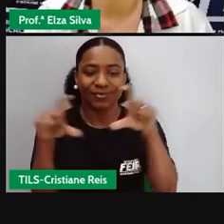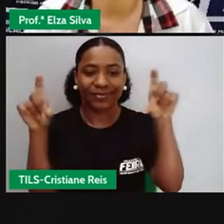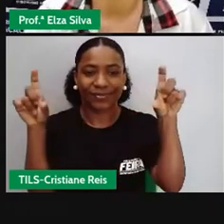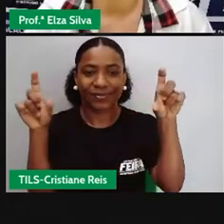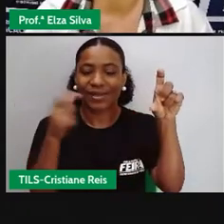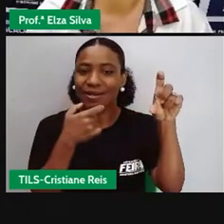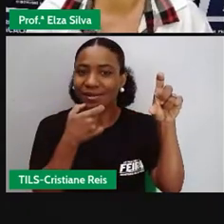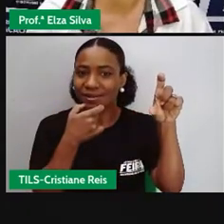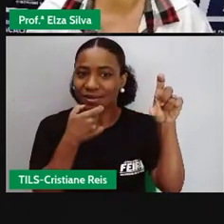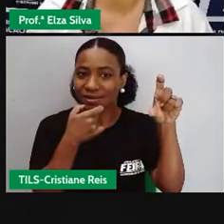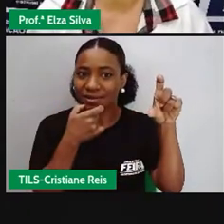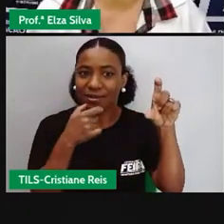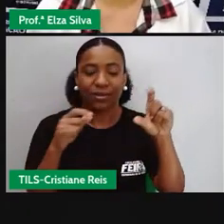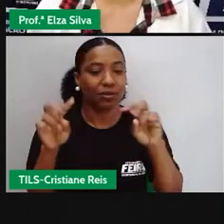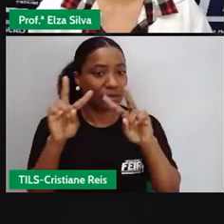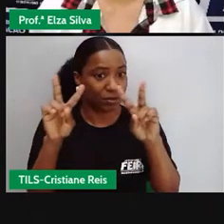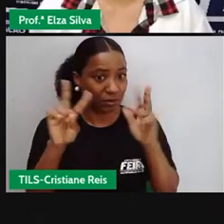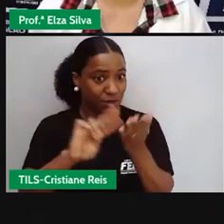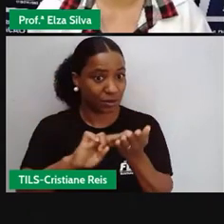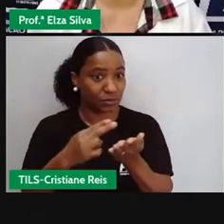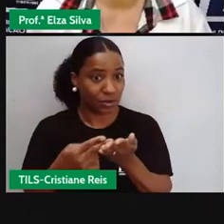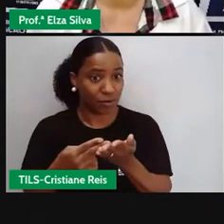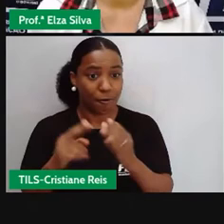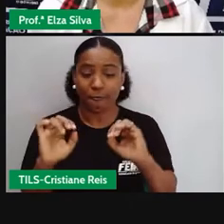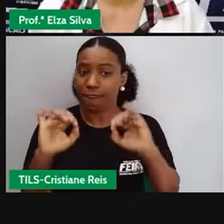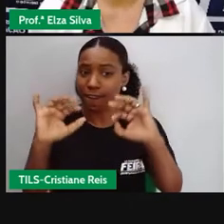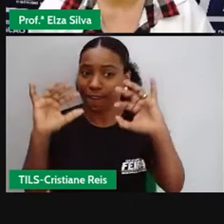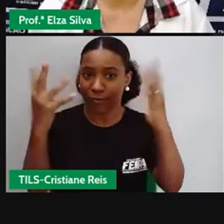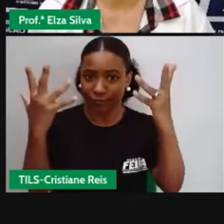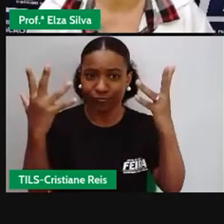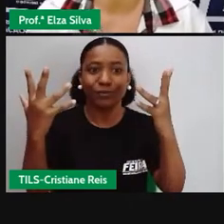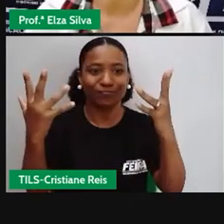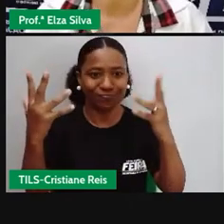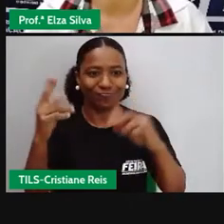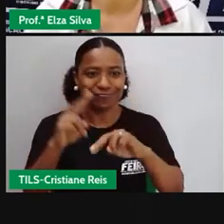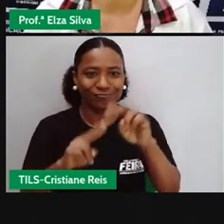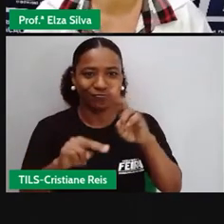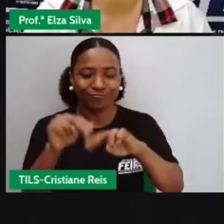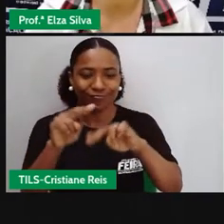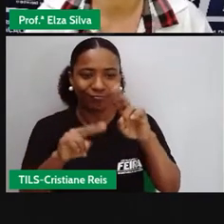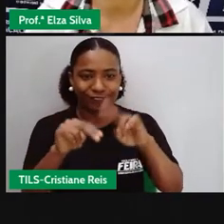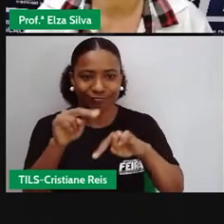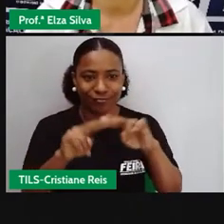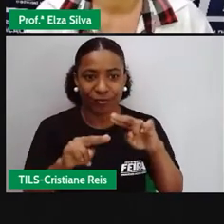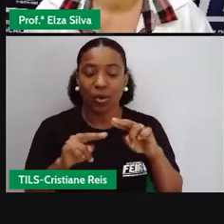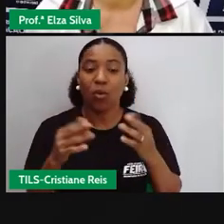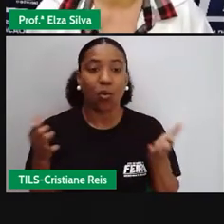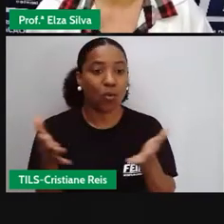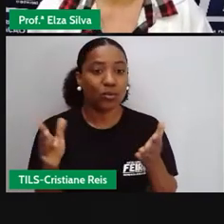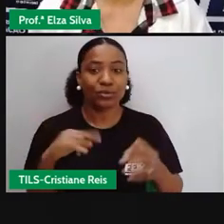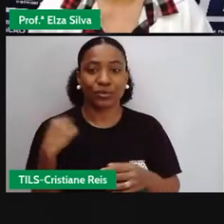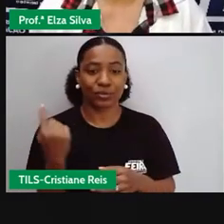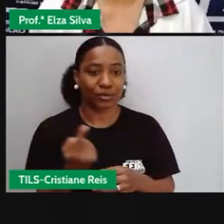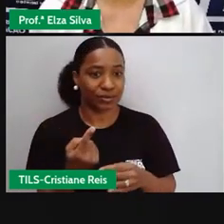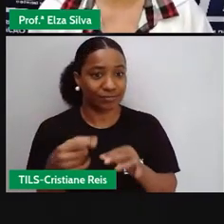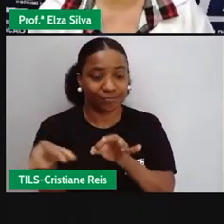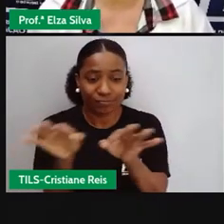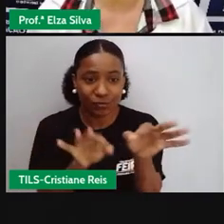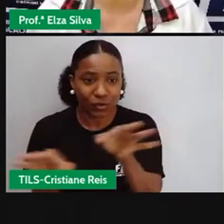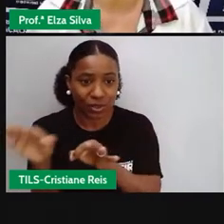Hoje, o nosso desafio é justamente organizar uma